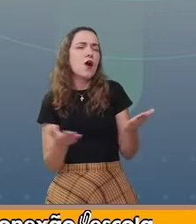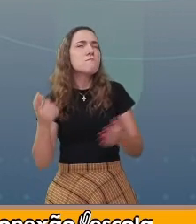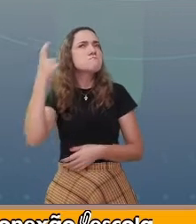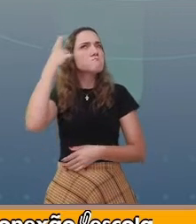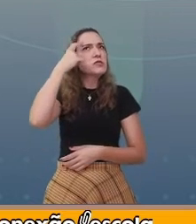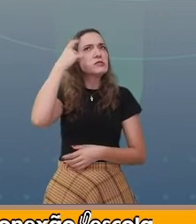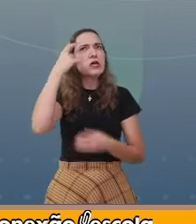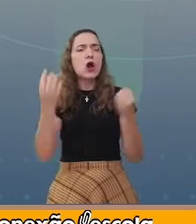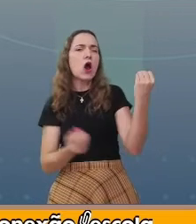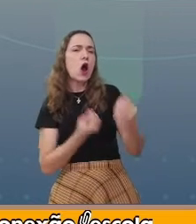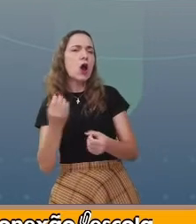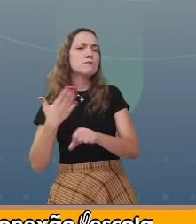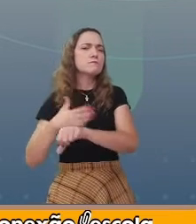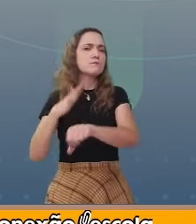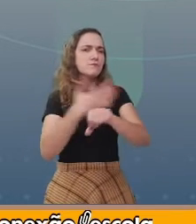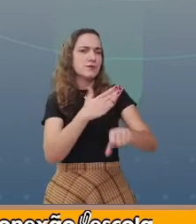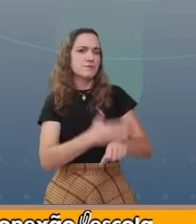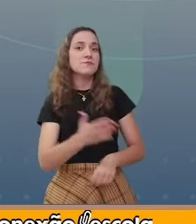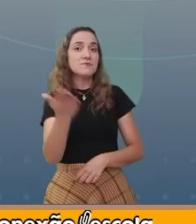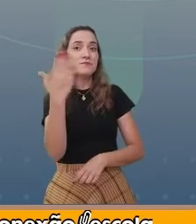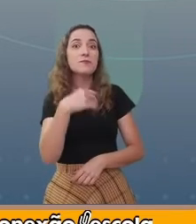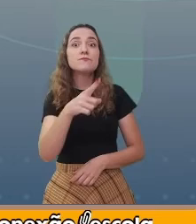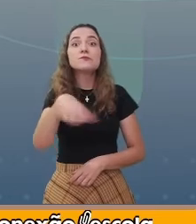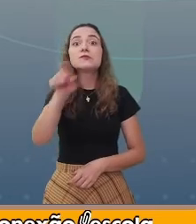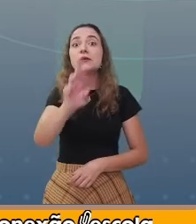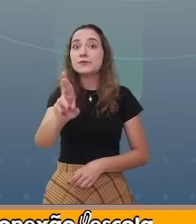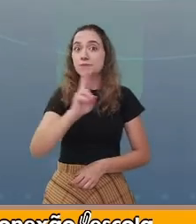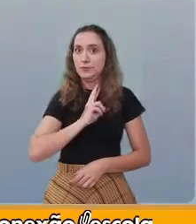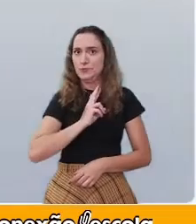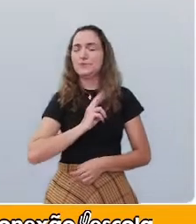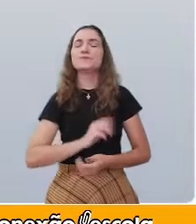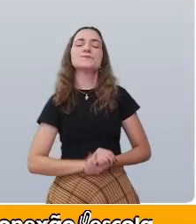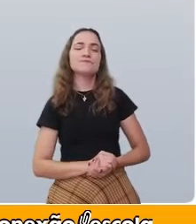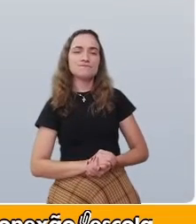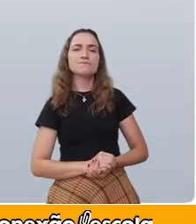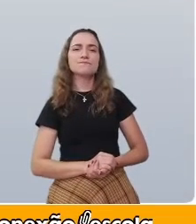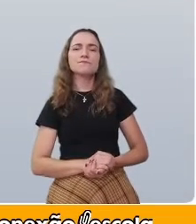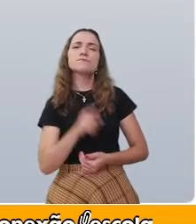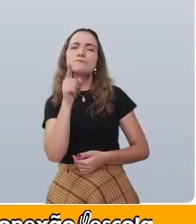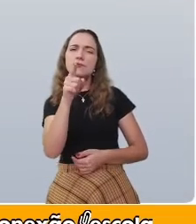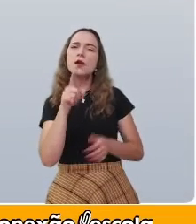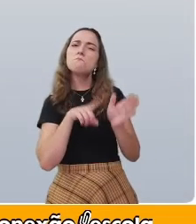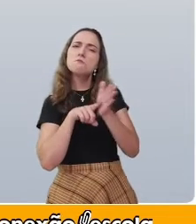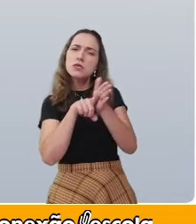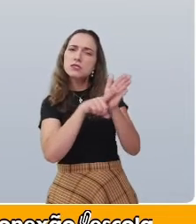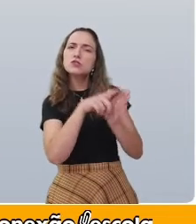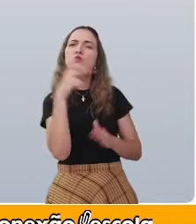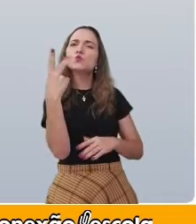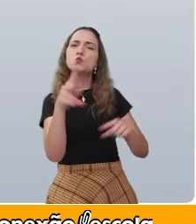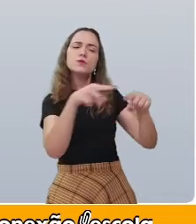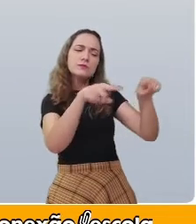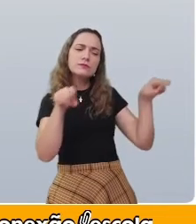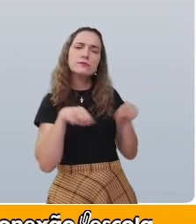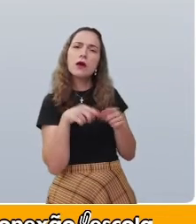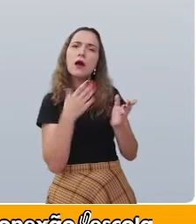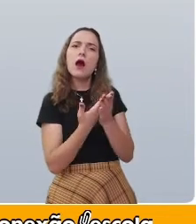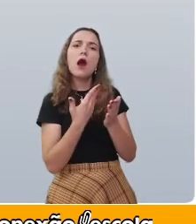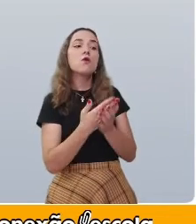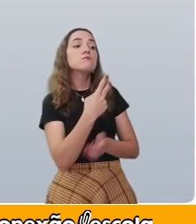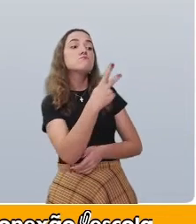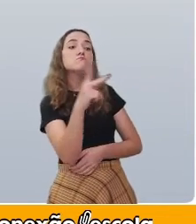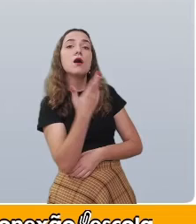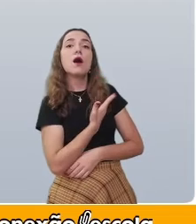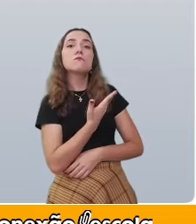pensar e praticar. Vamos responder e executar. Pesquise em sala quais parlendas seus